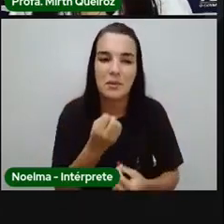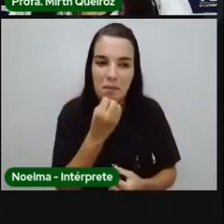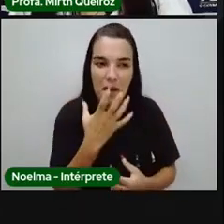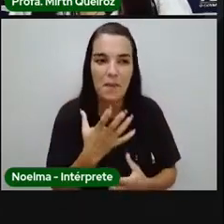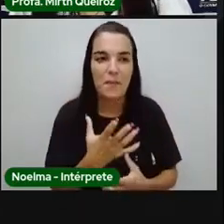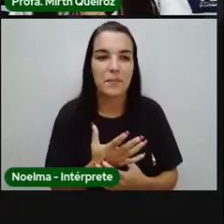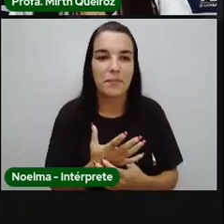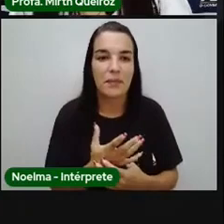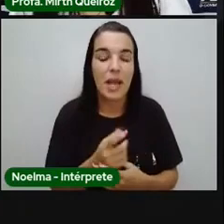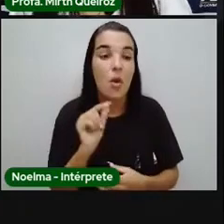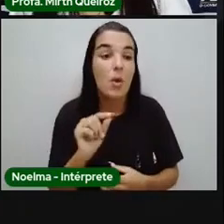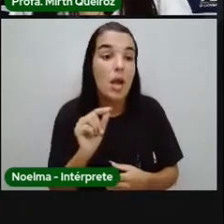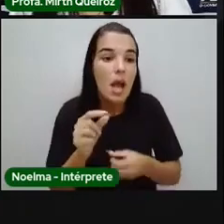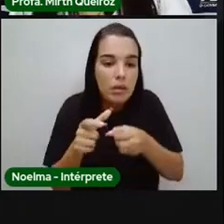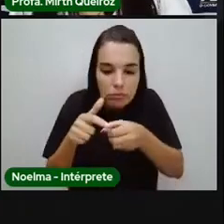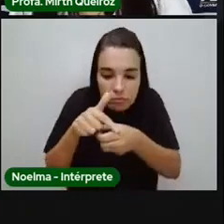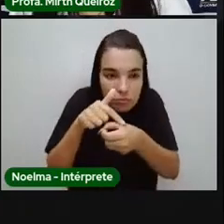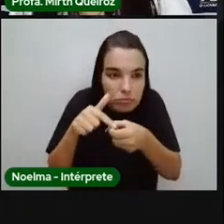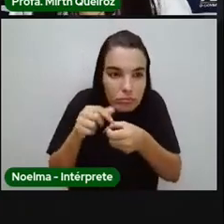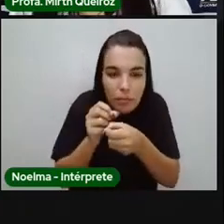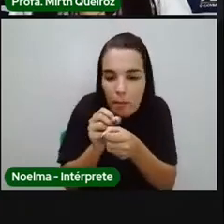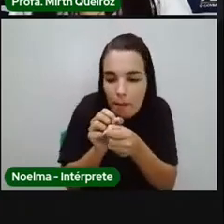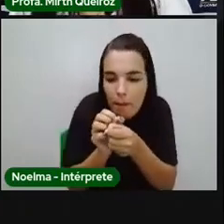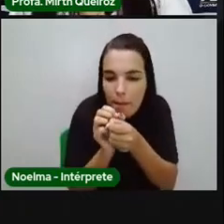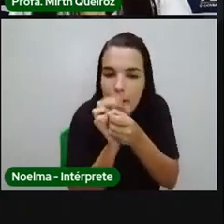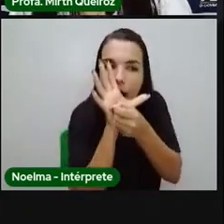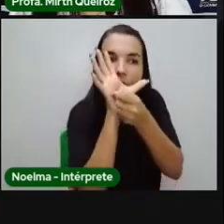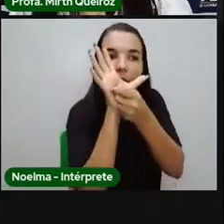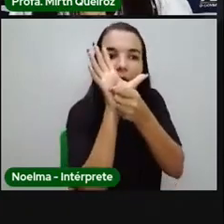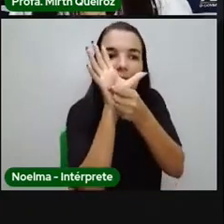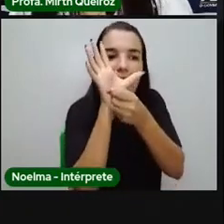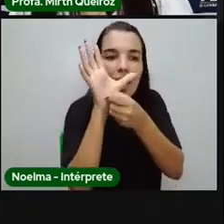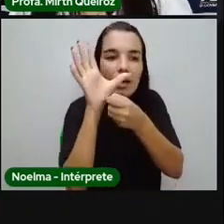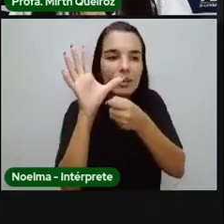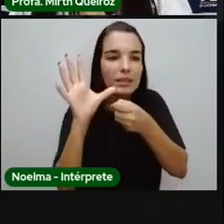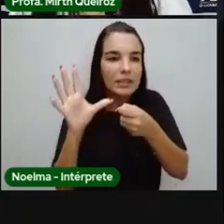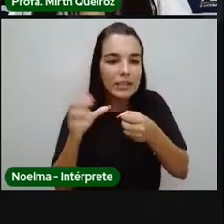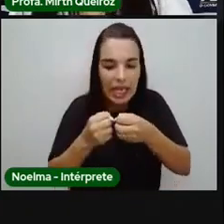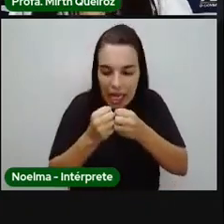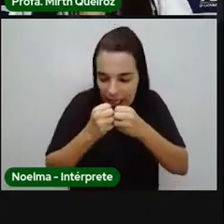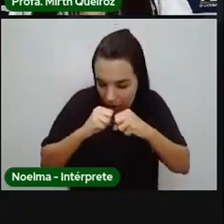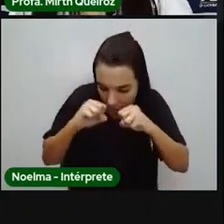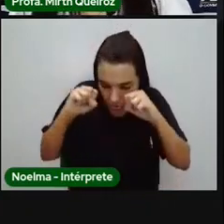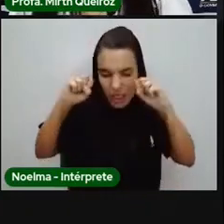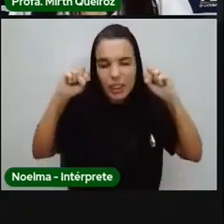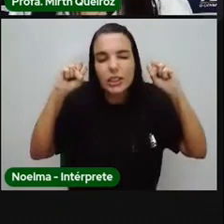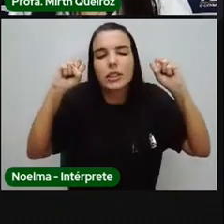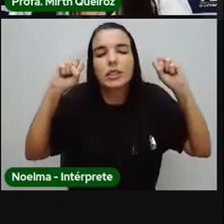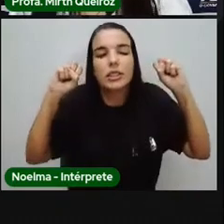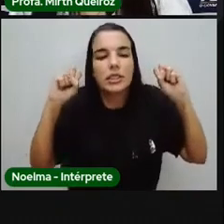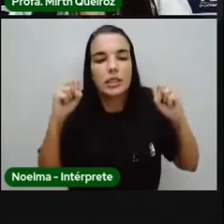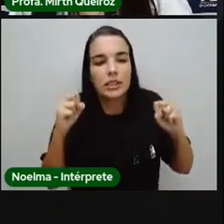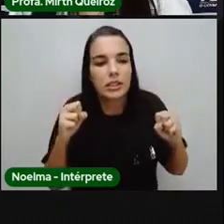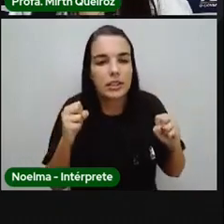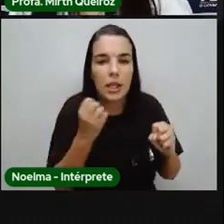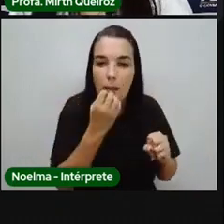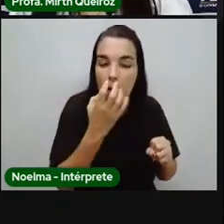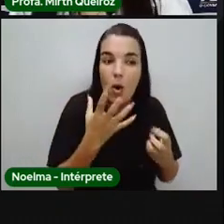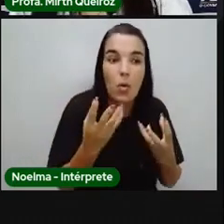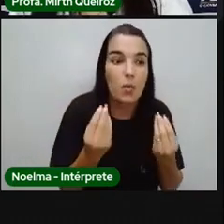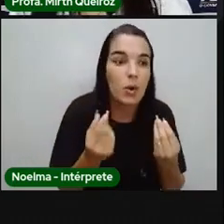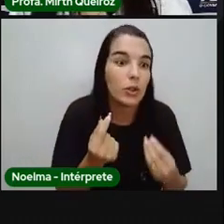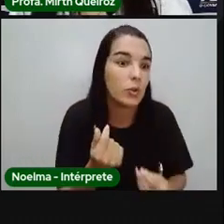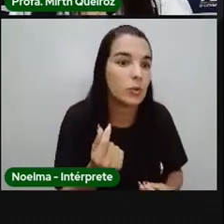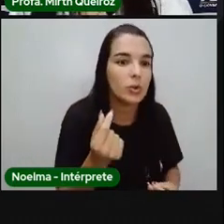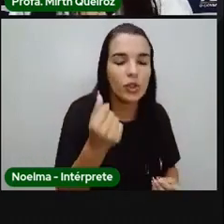par. É um diamante bem novo, bem maior, três vezes mais que um bom ovo